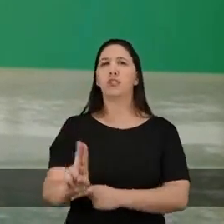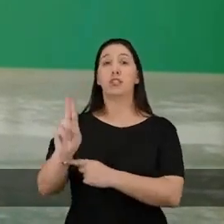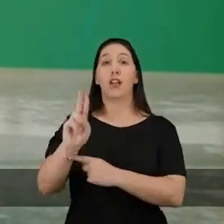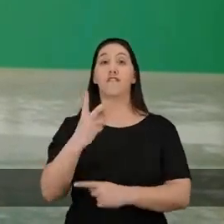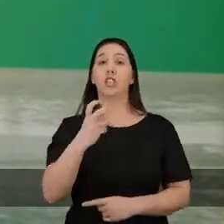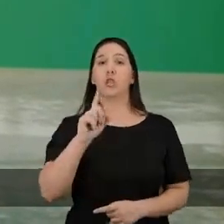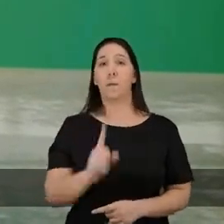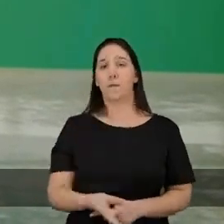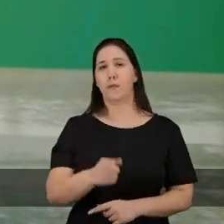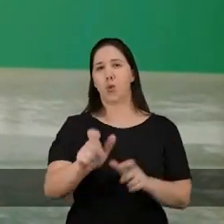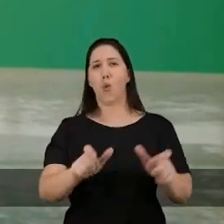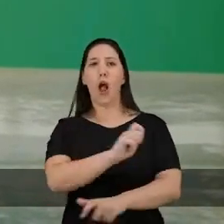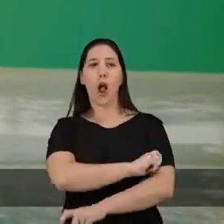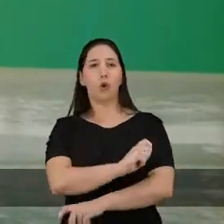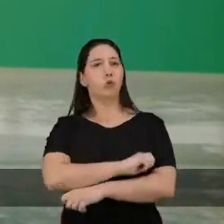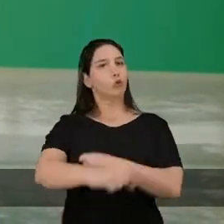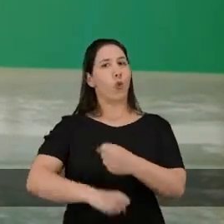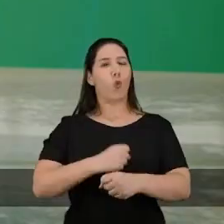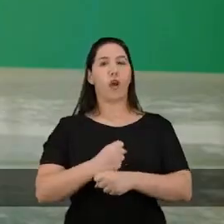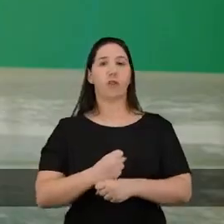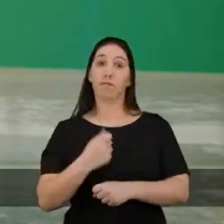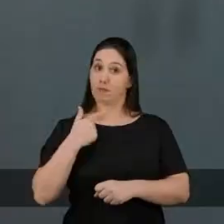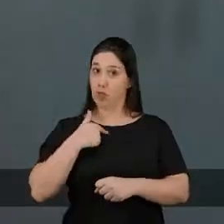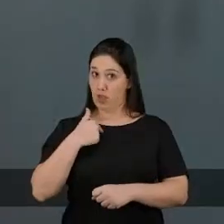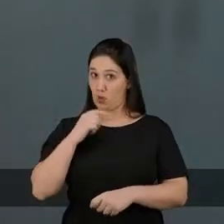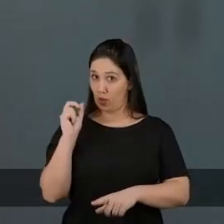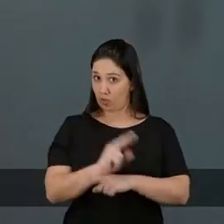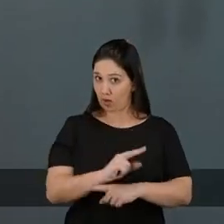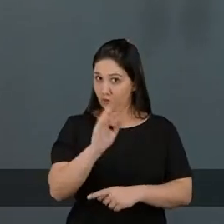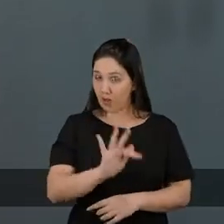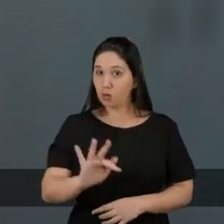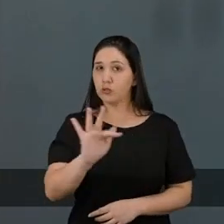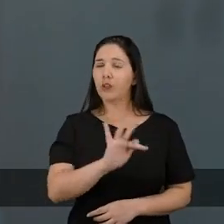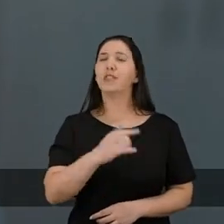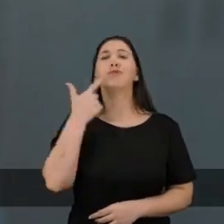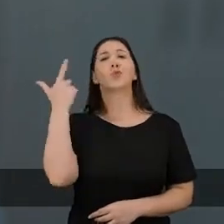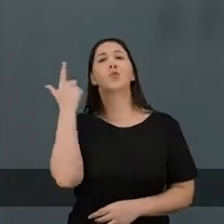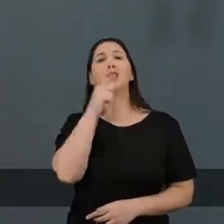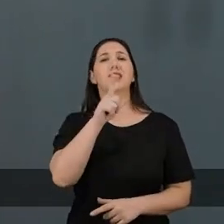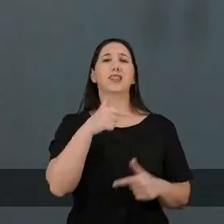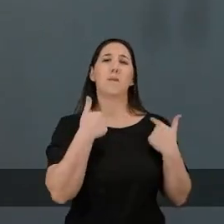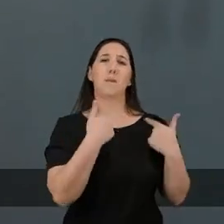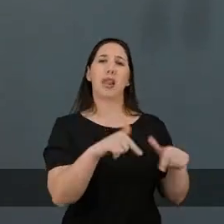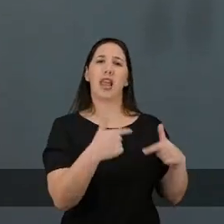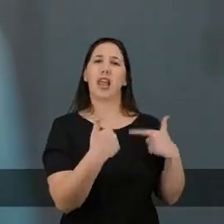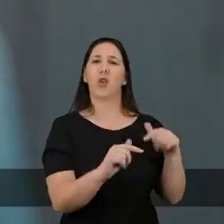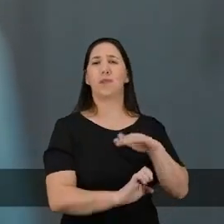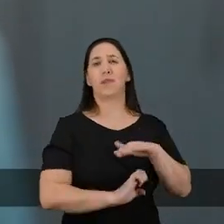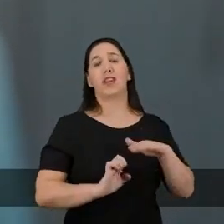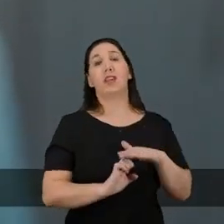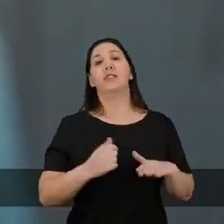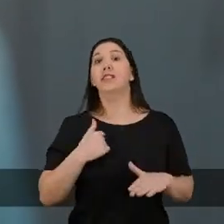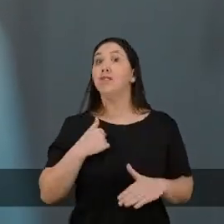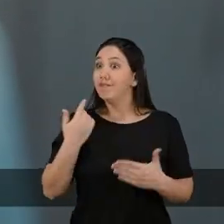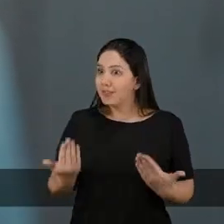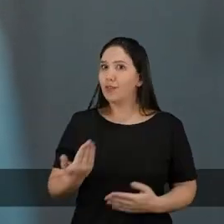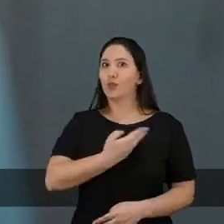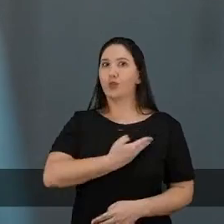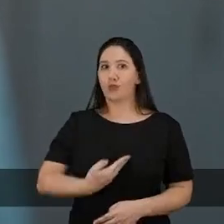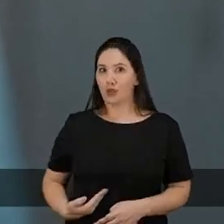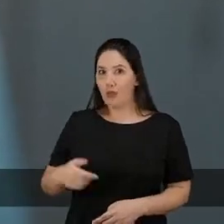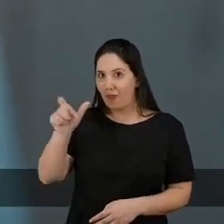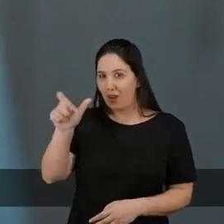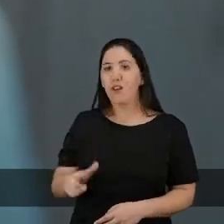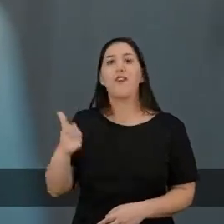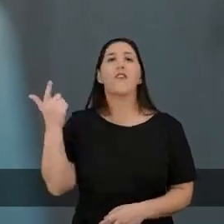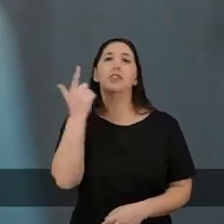catarinenses para 25 mil alunos por ano. Depois que eu entrei na faculdade eu consegui emprego com o Jorginho no governo.